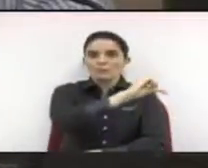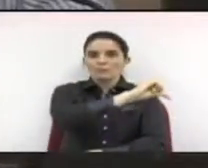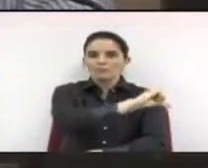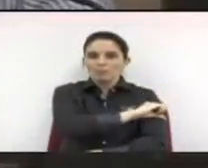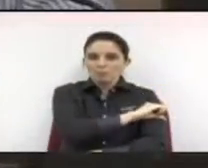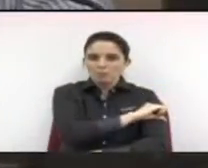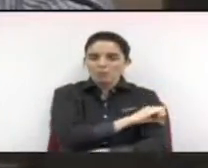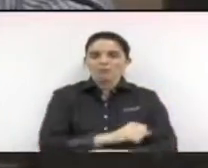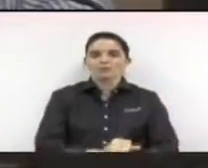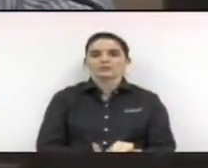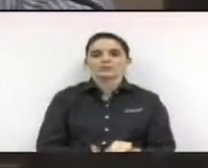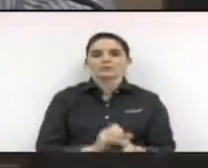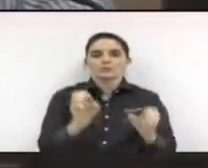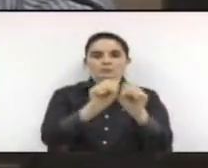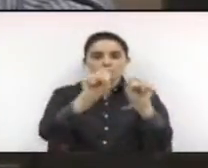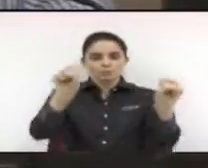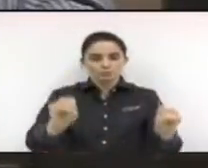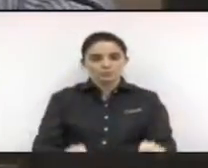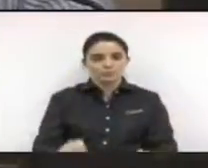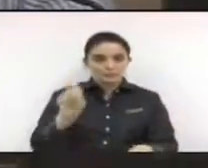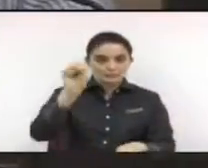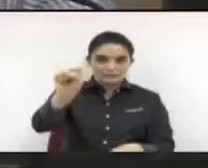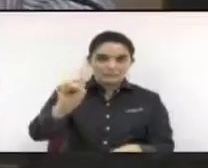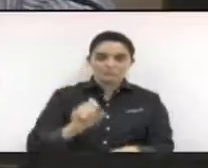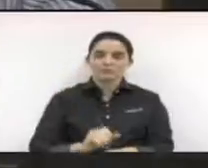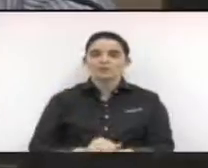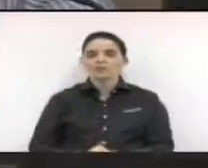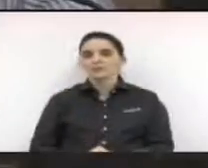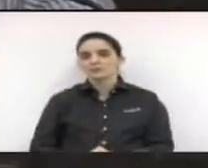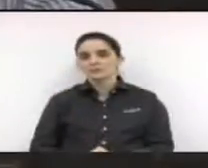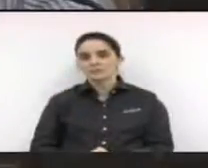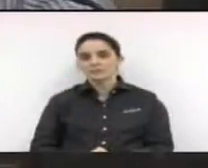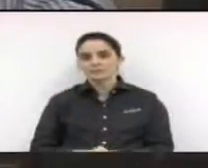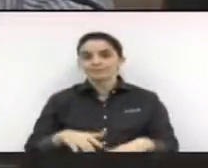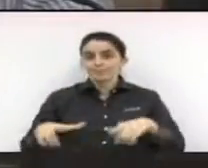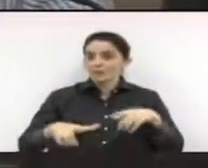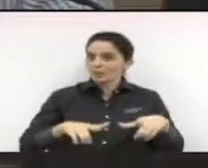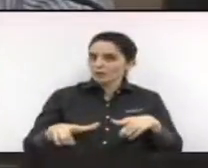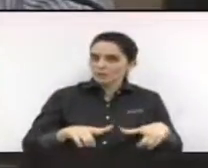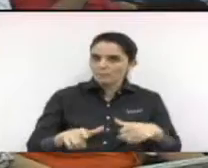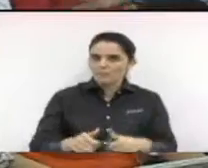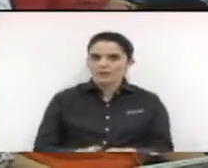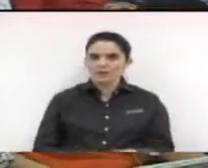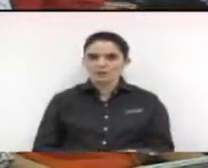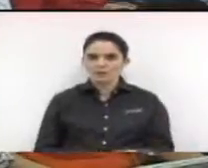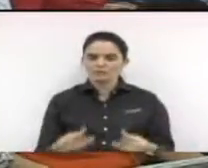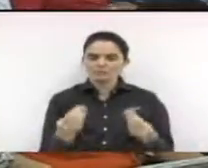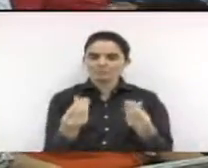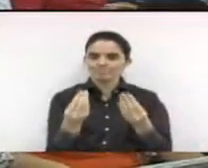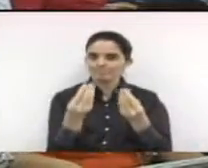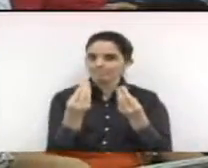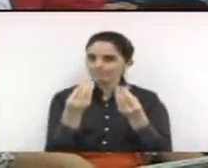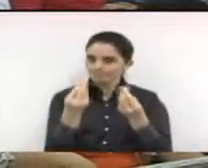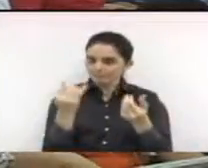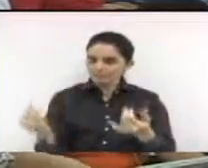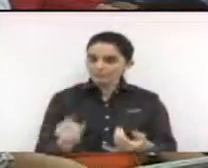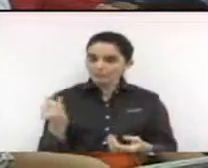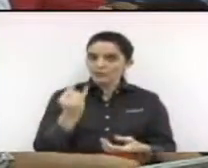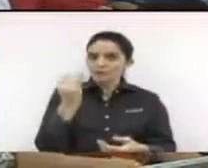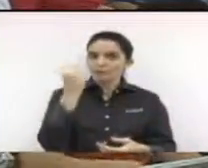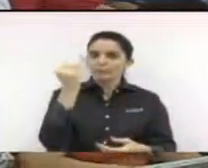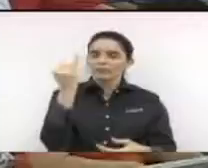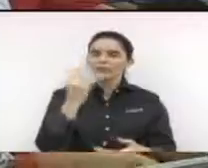SESI, SENAI e SEBRAE prestam serviço de altíssima qualidade e são reconhecidos pela